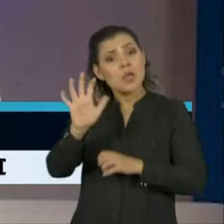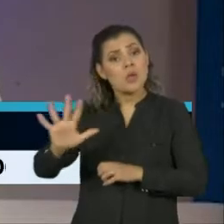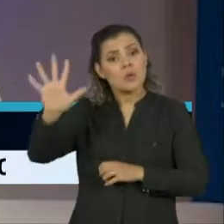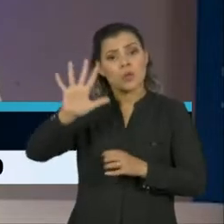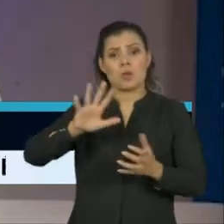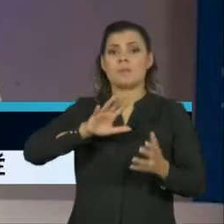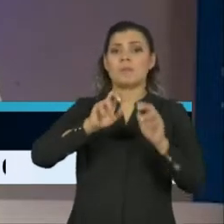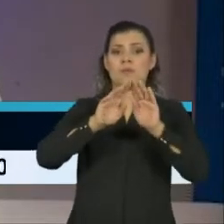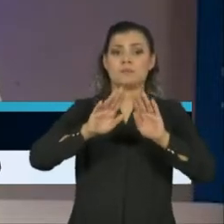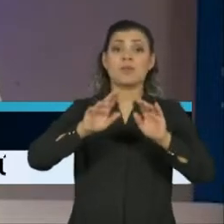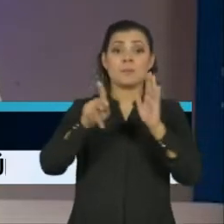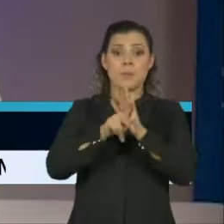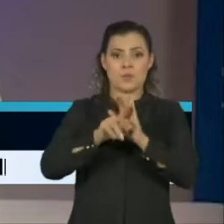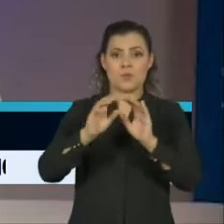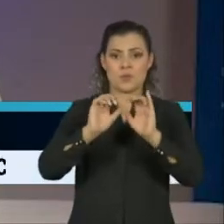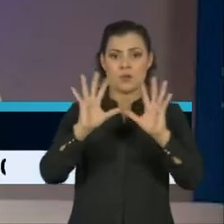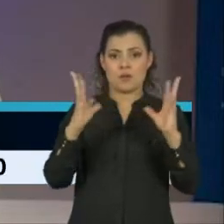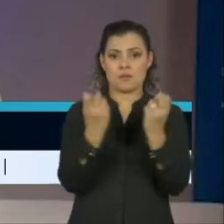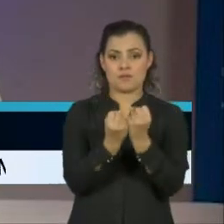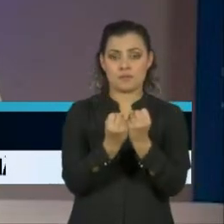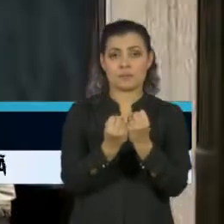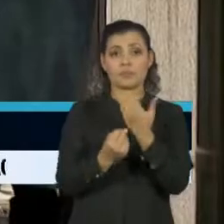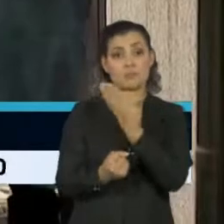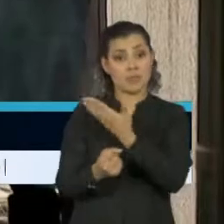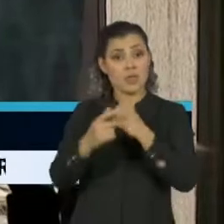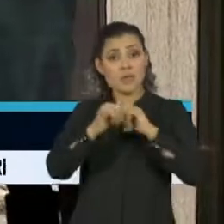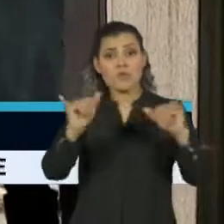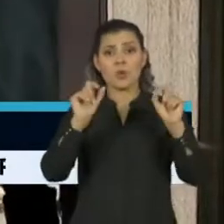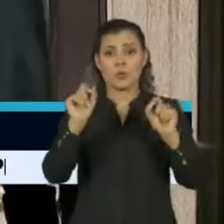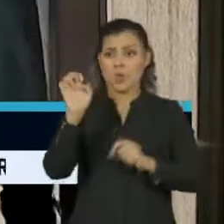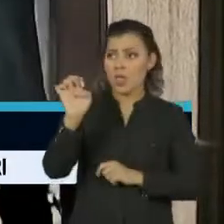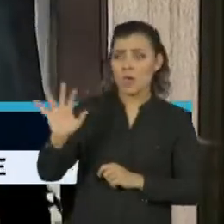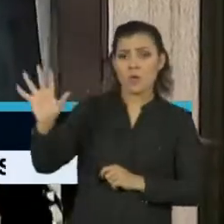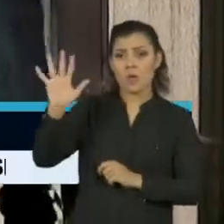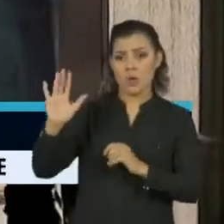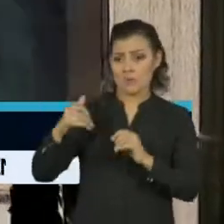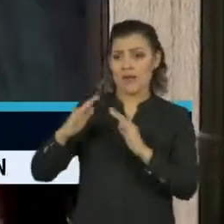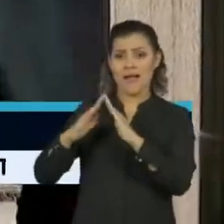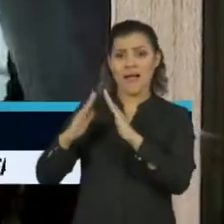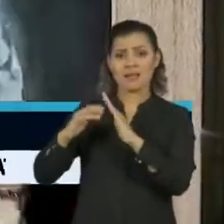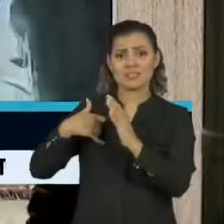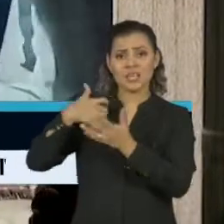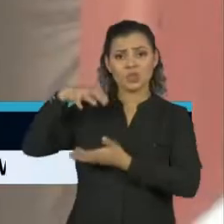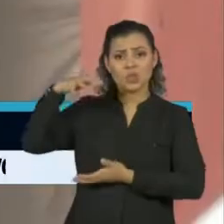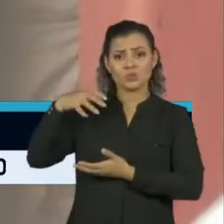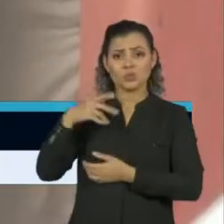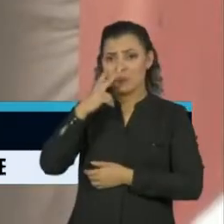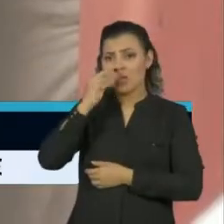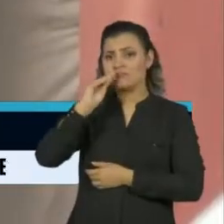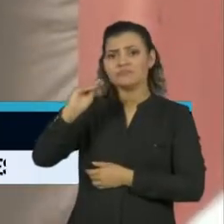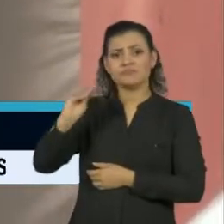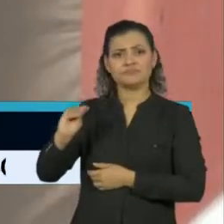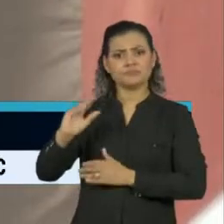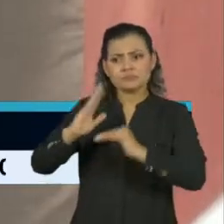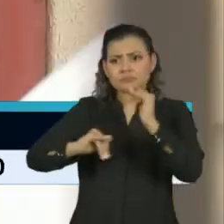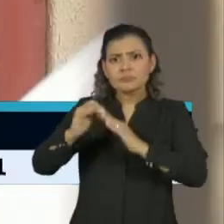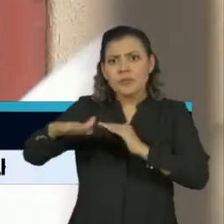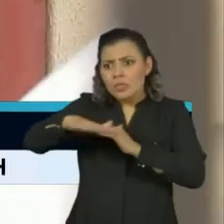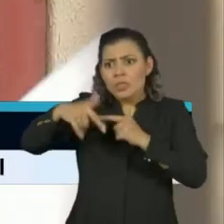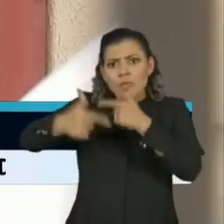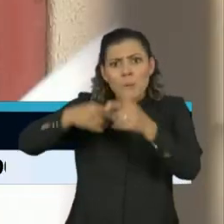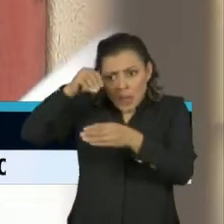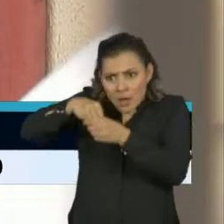Mundial da Saúde. Para Hans Klug, a Europa trata os asilos com negligência. Os profissionais que trabalham